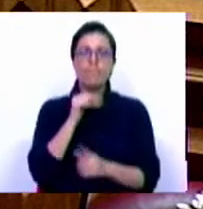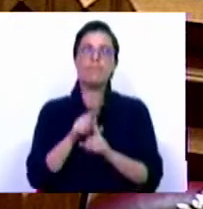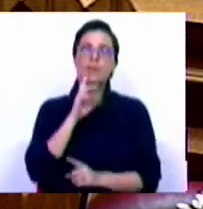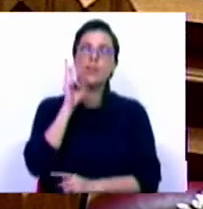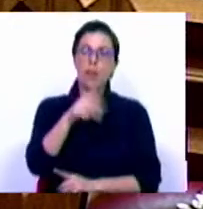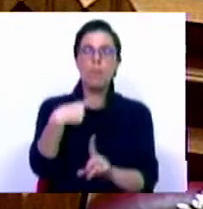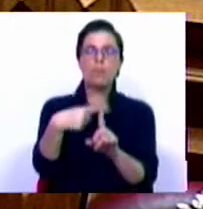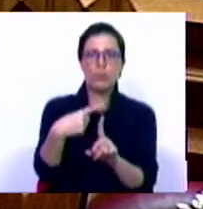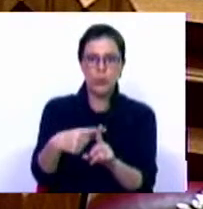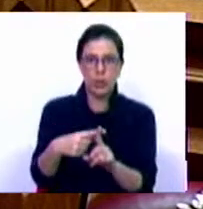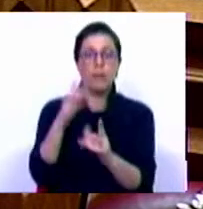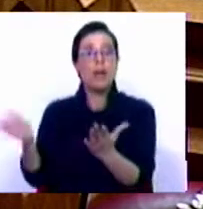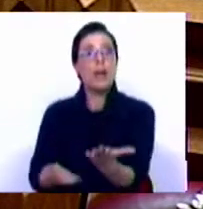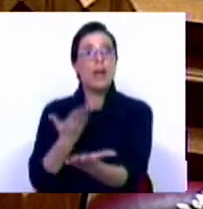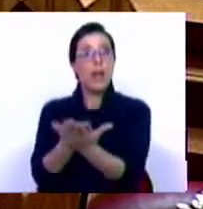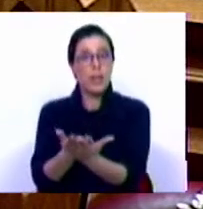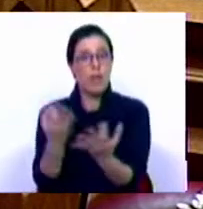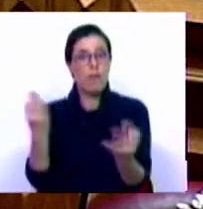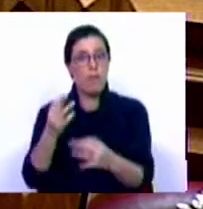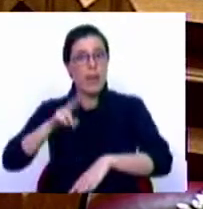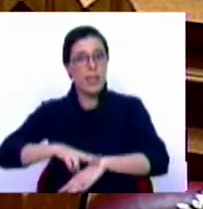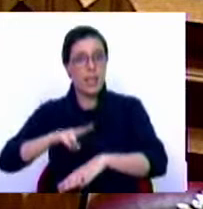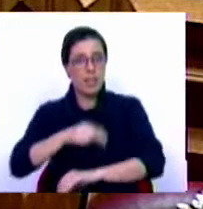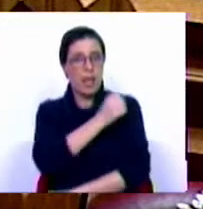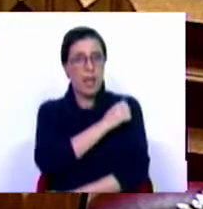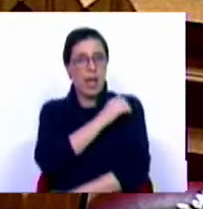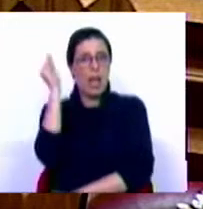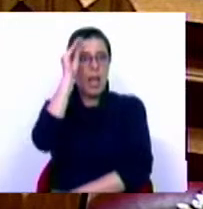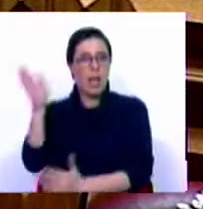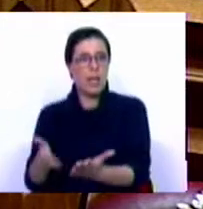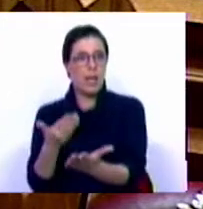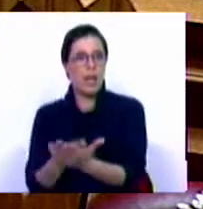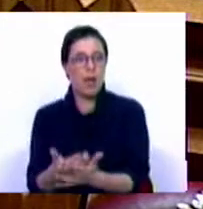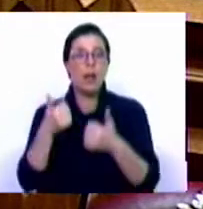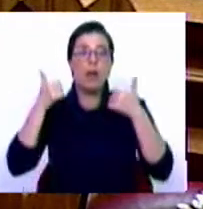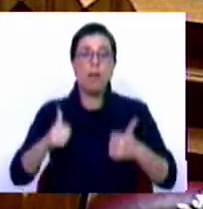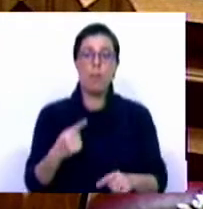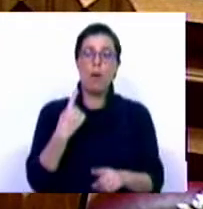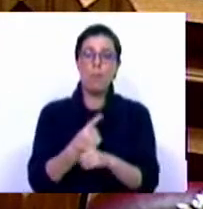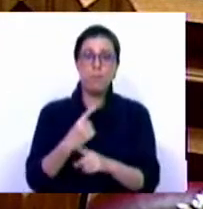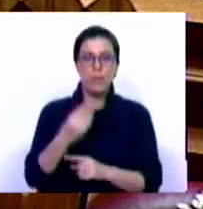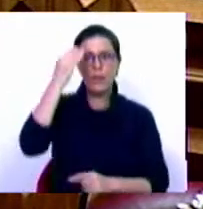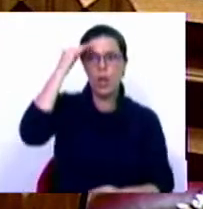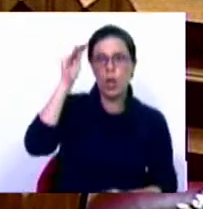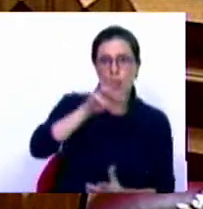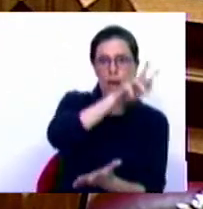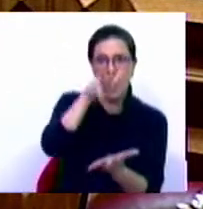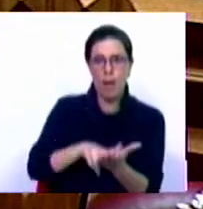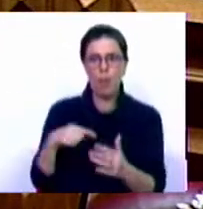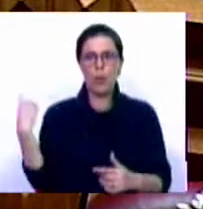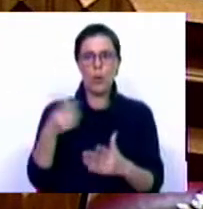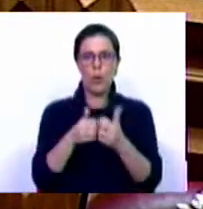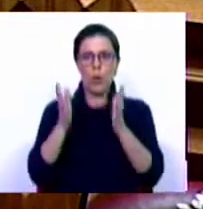resposta positiva à candidatura apresentada pela direcção da Casa do Alentejo. Boa notícia é também a recomendação aprovada por